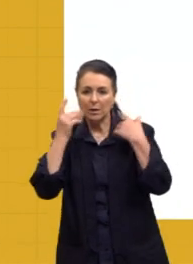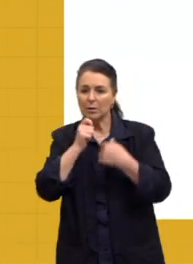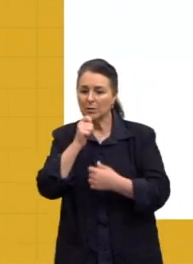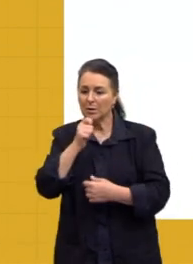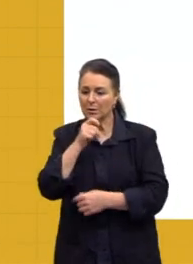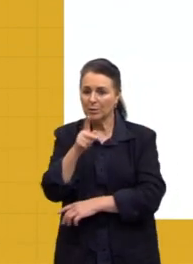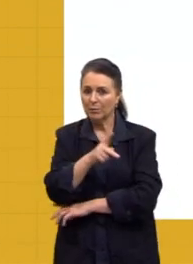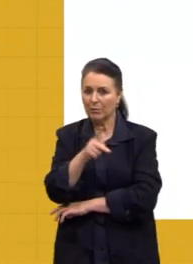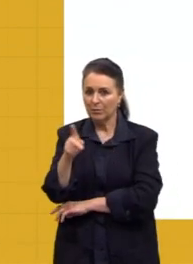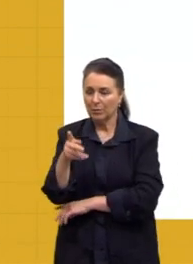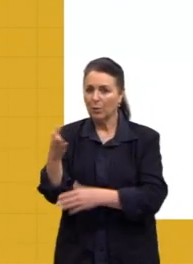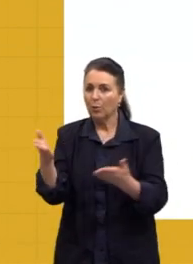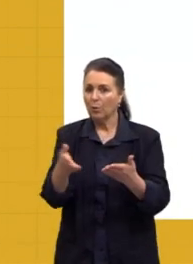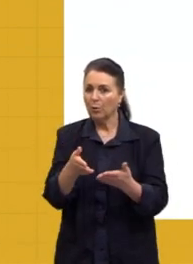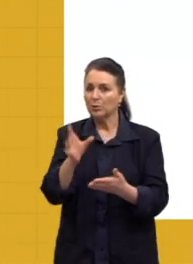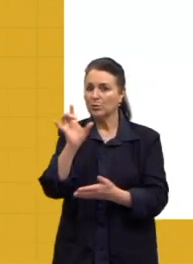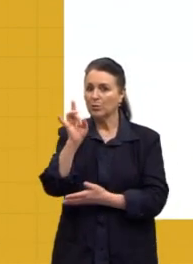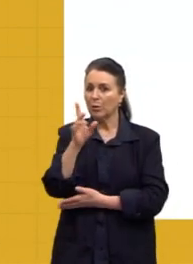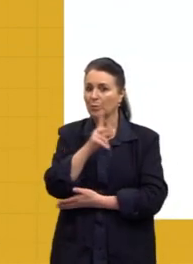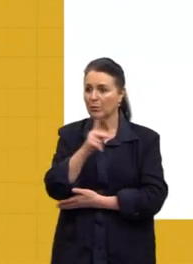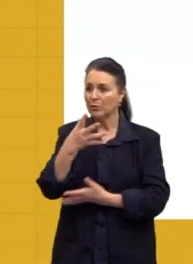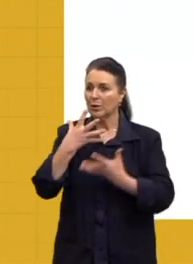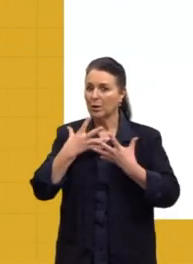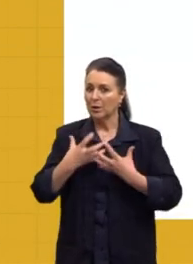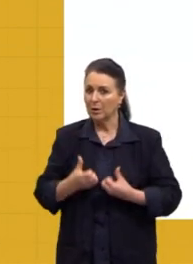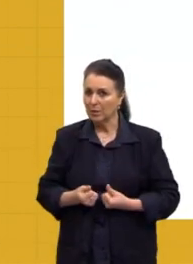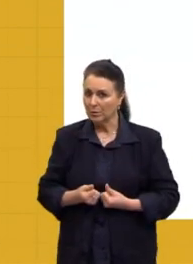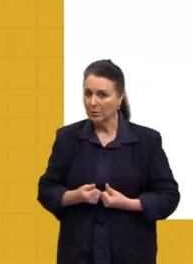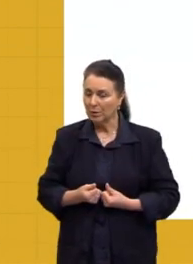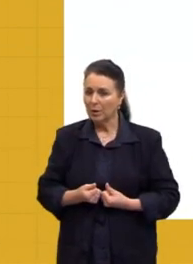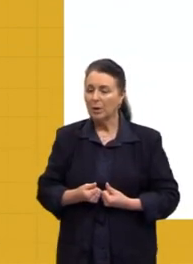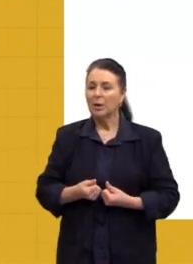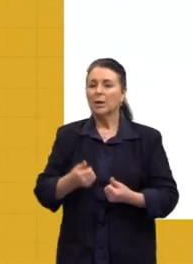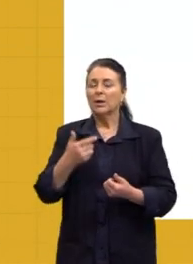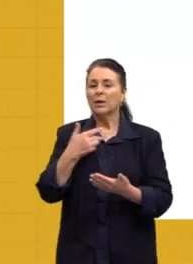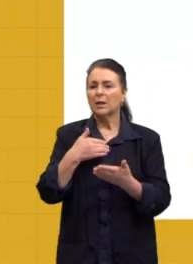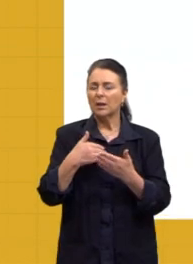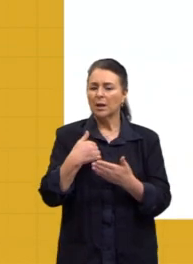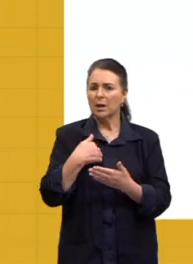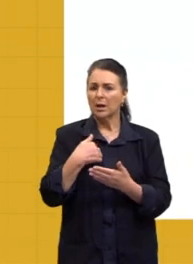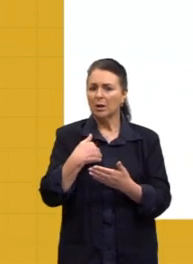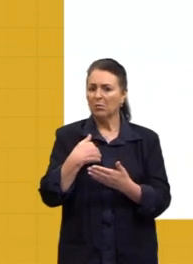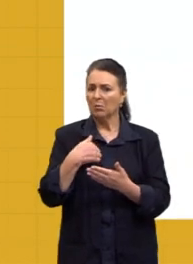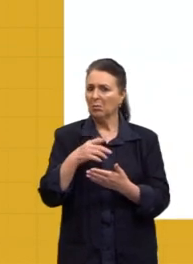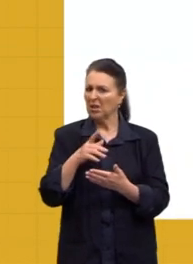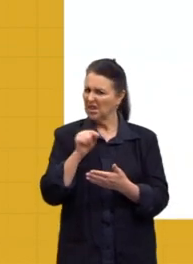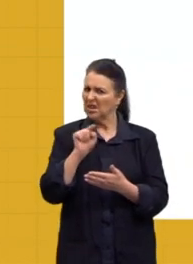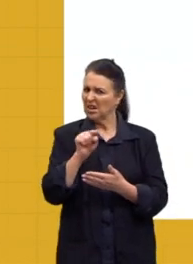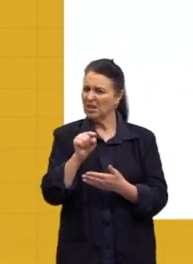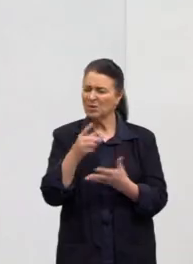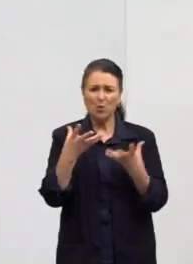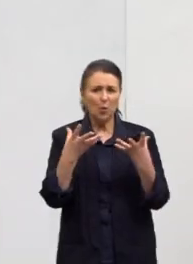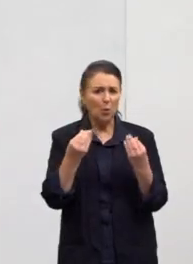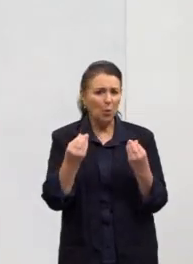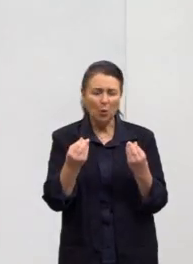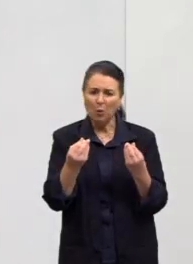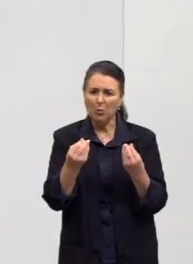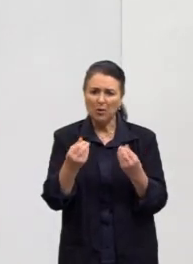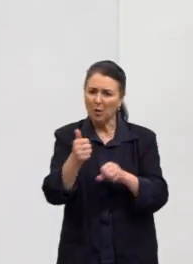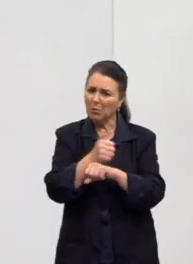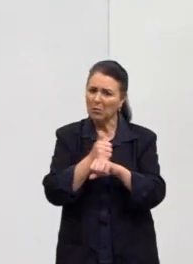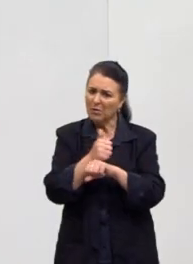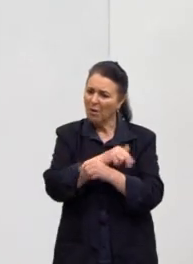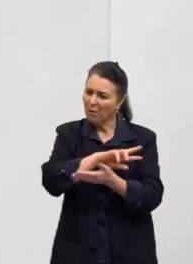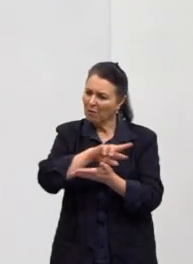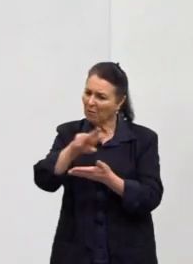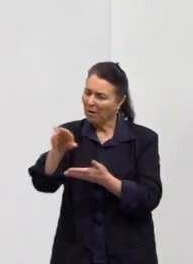professor. Hoje eu sou só professora e já canso. Imagina só tudo que esses caras eram durante a vida. Eles trabalhavam muito. Então,